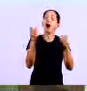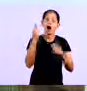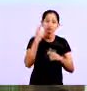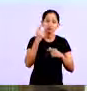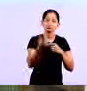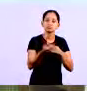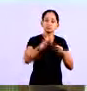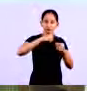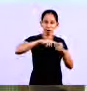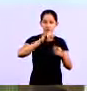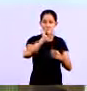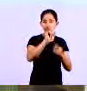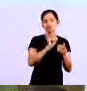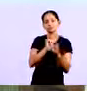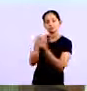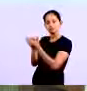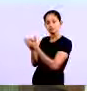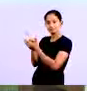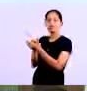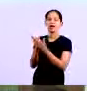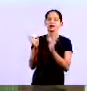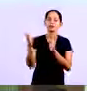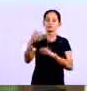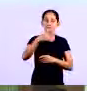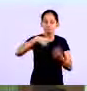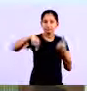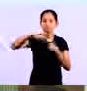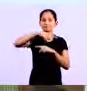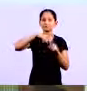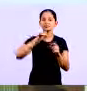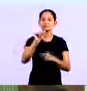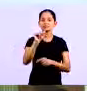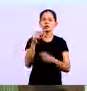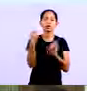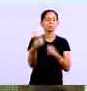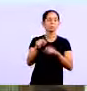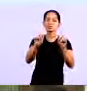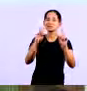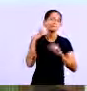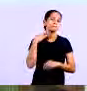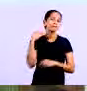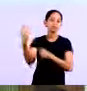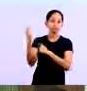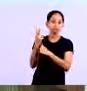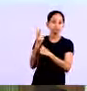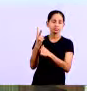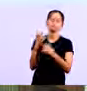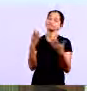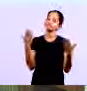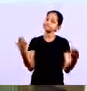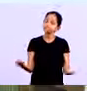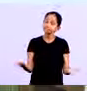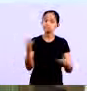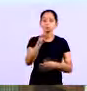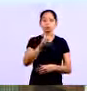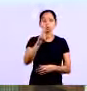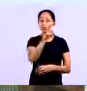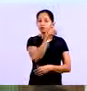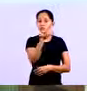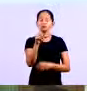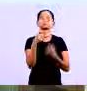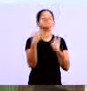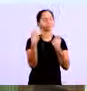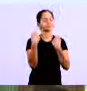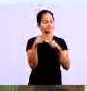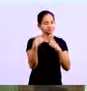tem as várias situações para você aumentar o seu capital de giro sem pegar dinheiro emprestado no banco. Mas se você não puder utilizarse de uma dessas formas, você deve